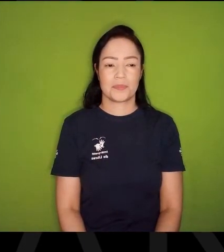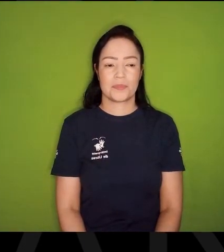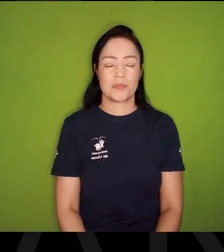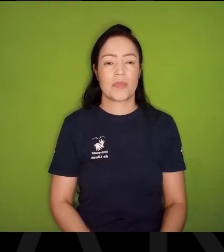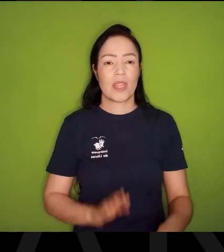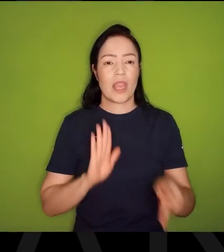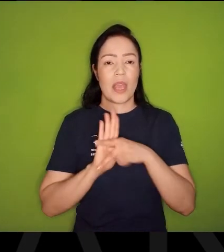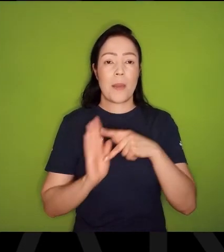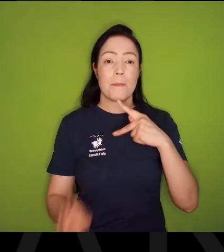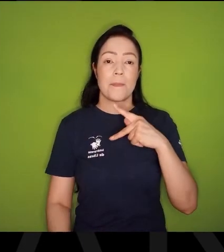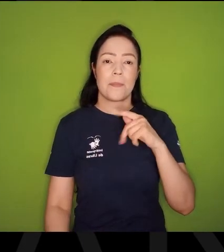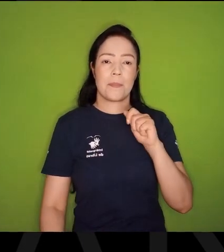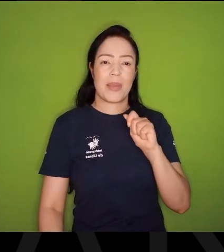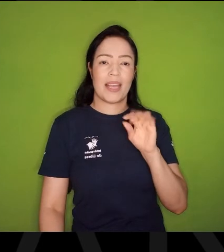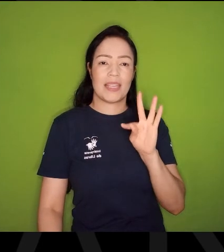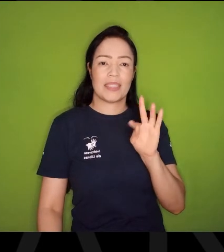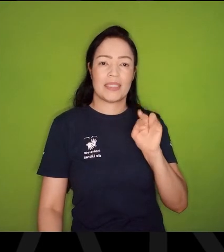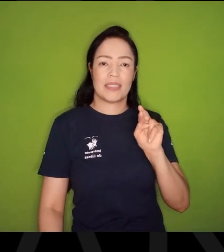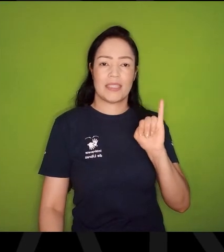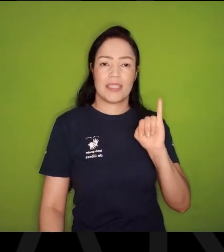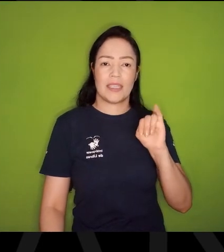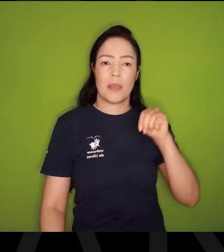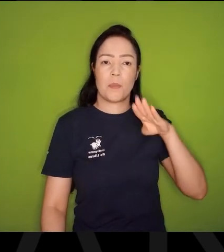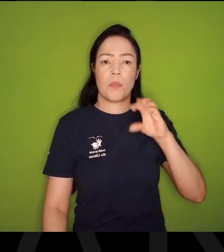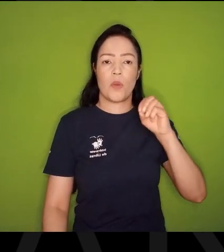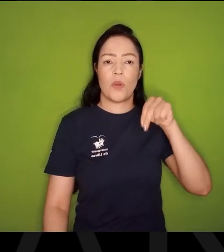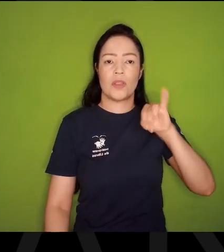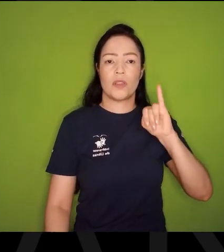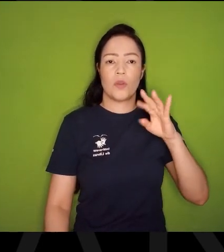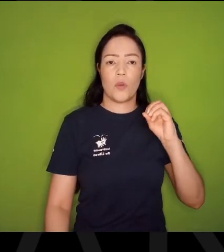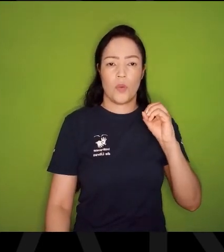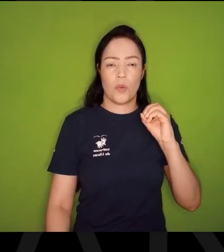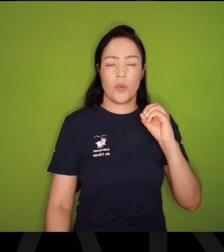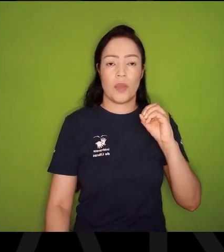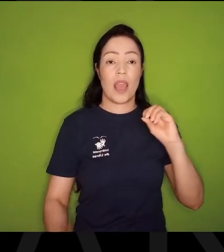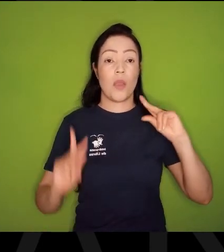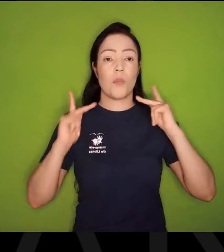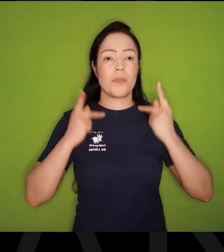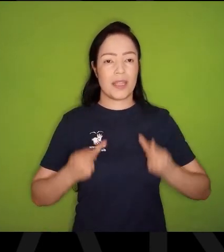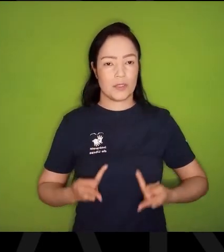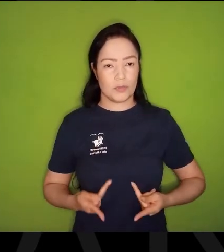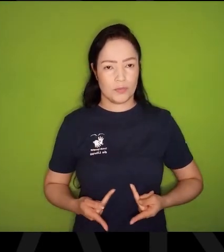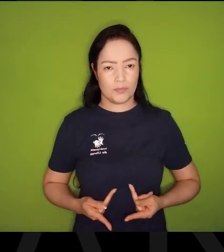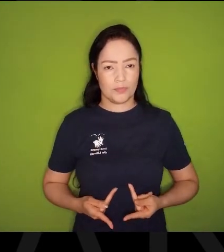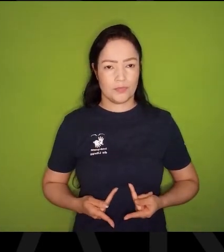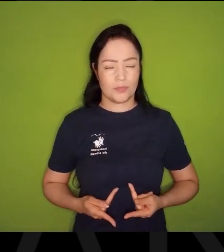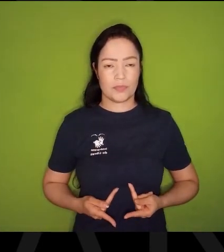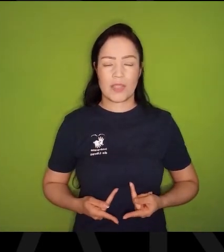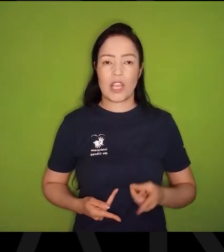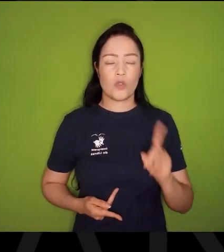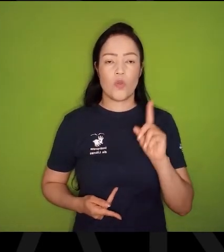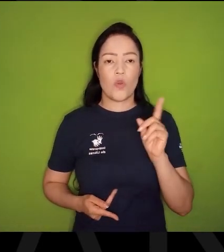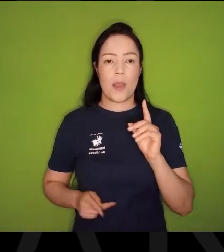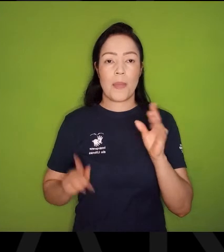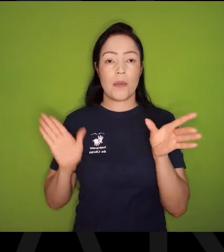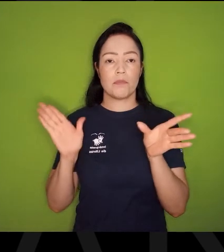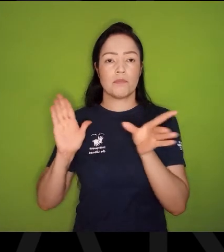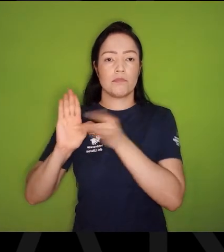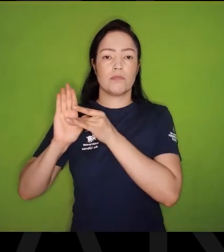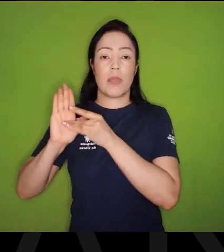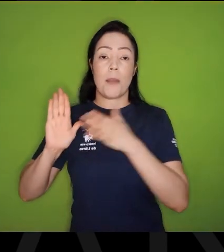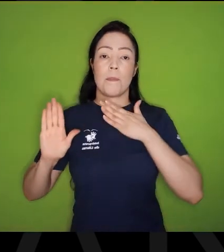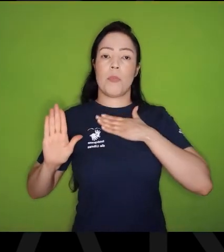Patrimônio, para mim, é patrimônio humano, Não é um patrimônio que você coloca uma ficha para dizer que é seu,